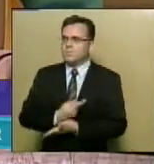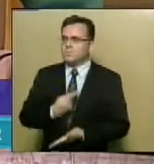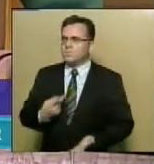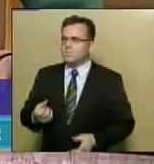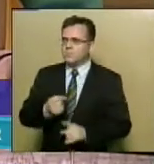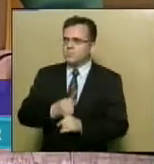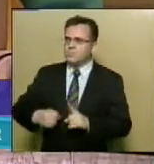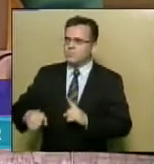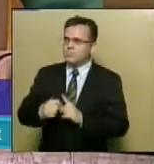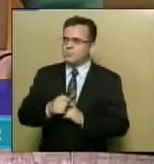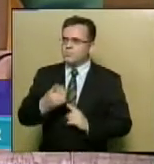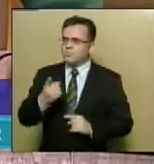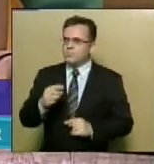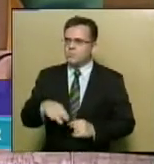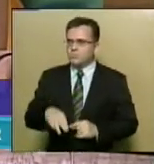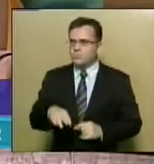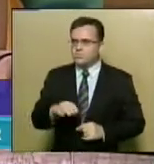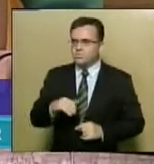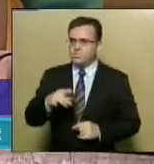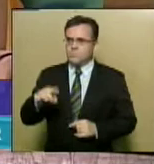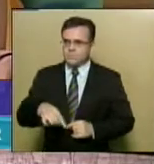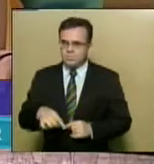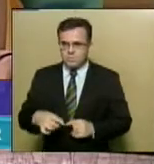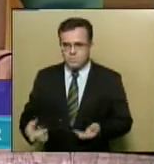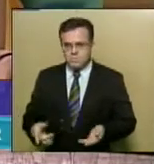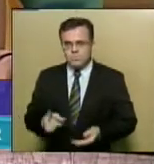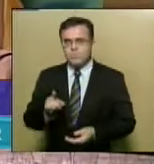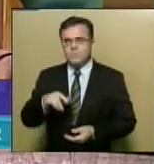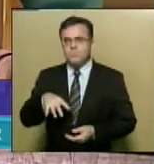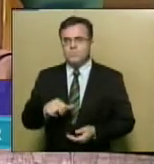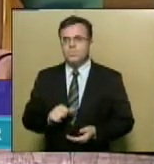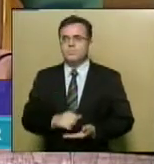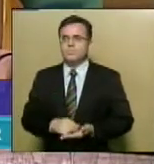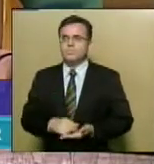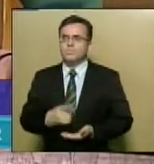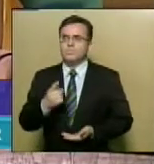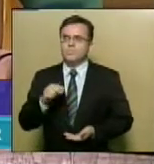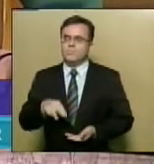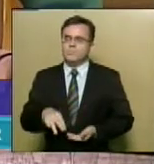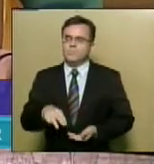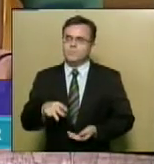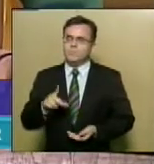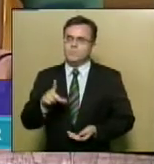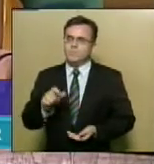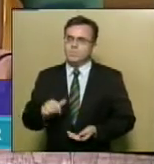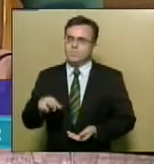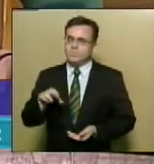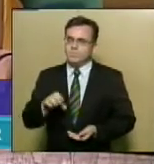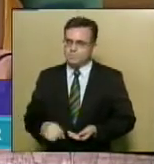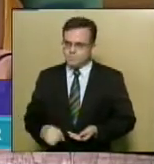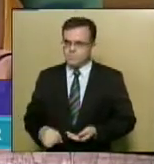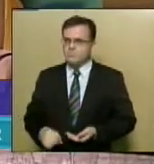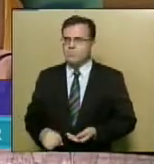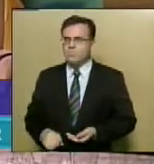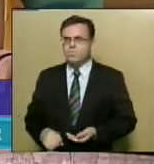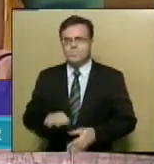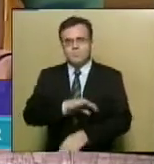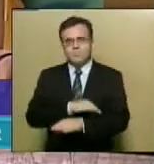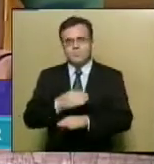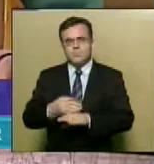D. José Palmeira Lessa, se bispo de Aracaju, e D. Mário Rino Sivieri, bispo da Diocese de Propiá.